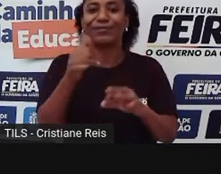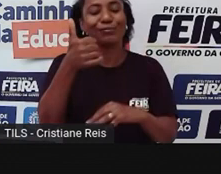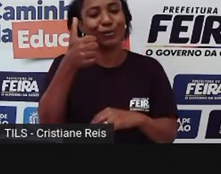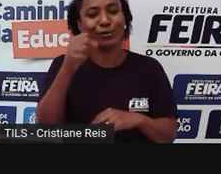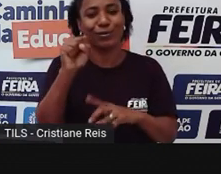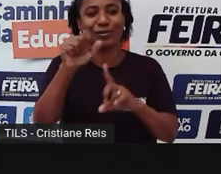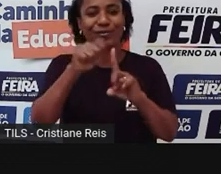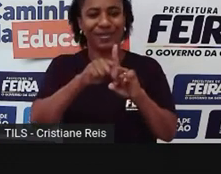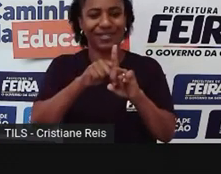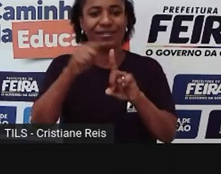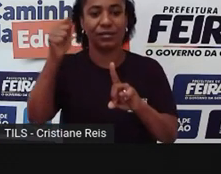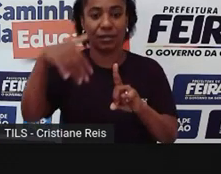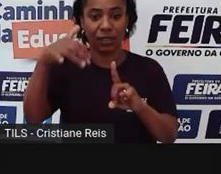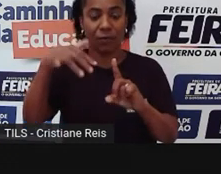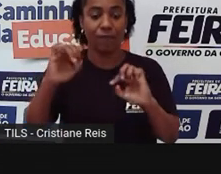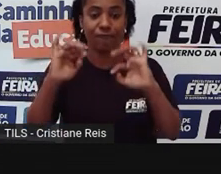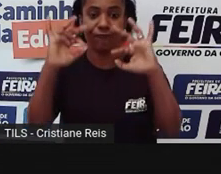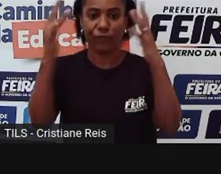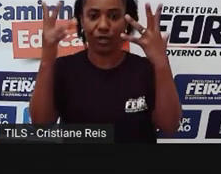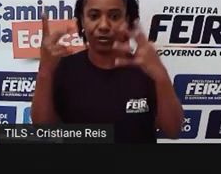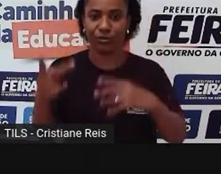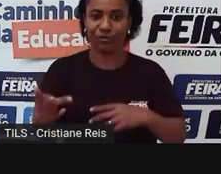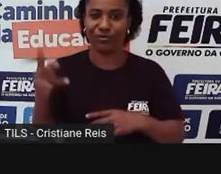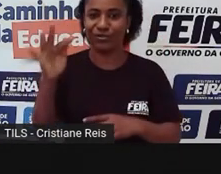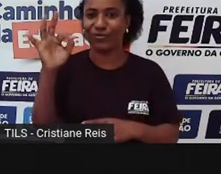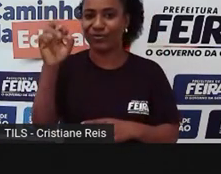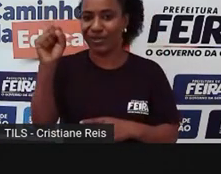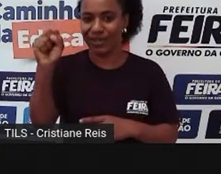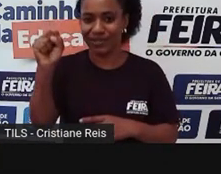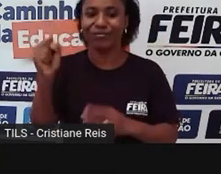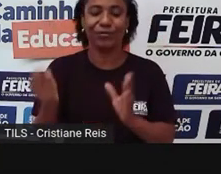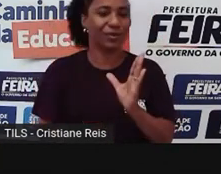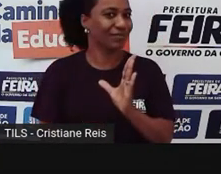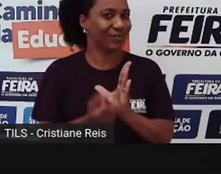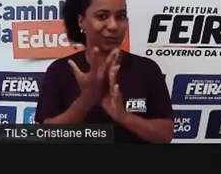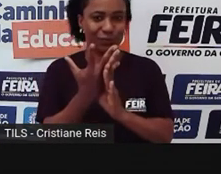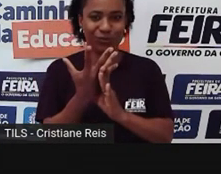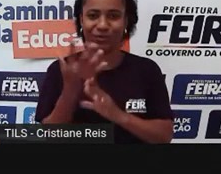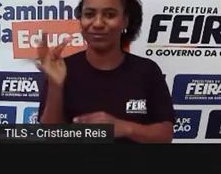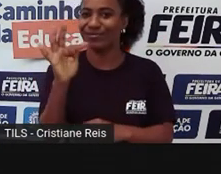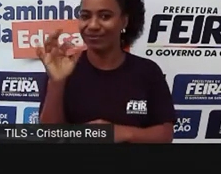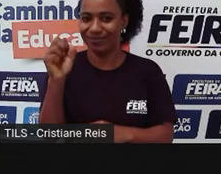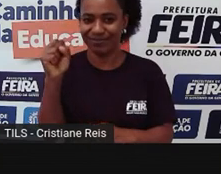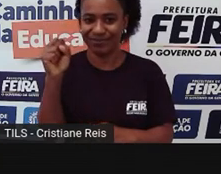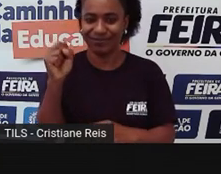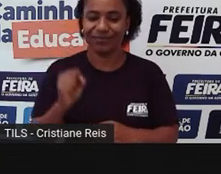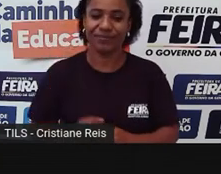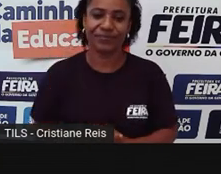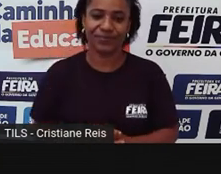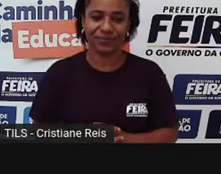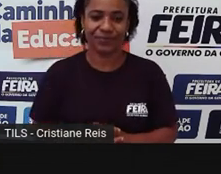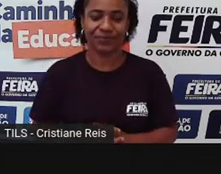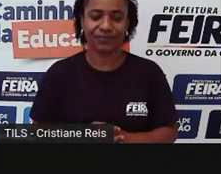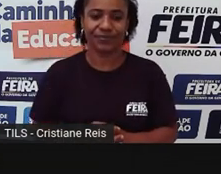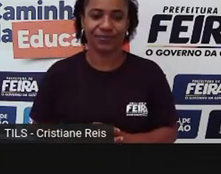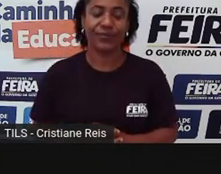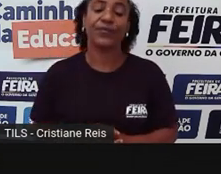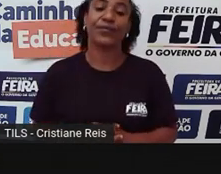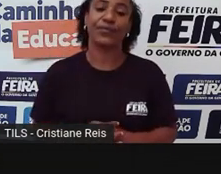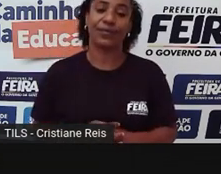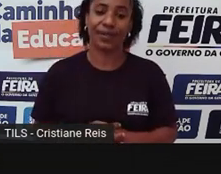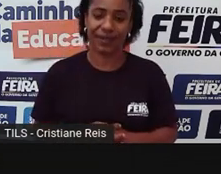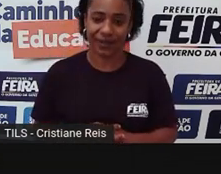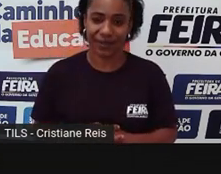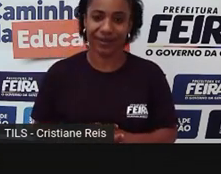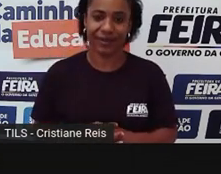só veio com a instalação do poder nesse espaço que a gente já tinha. Então, vamos lá. Quando a gente